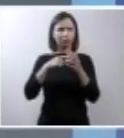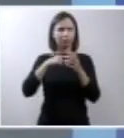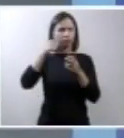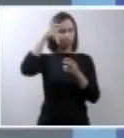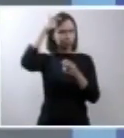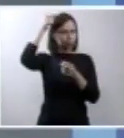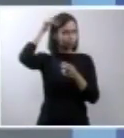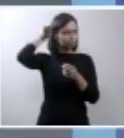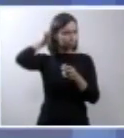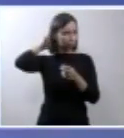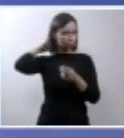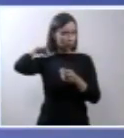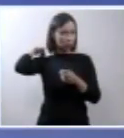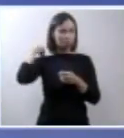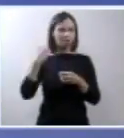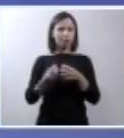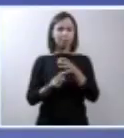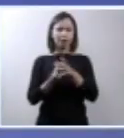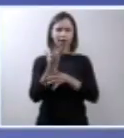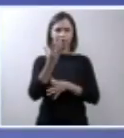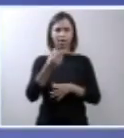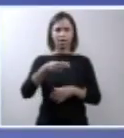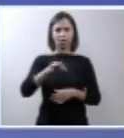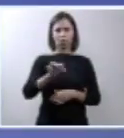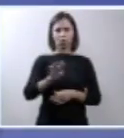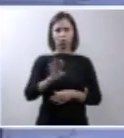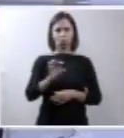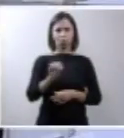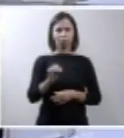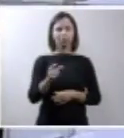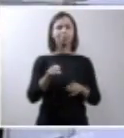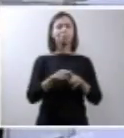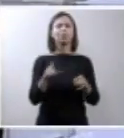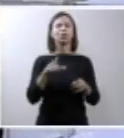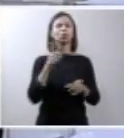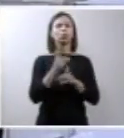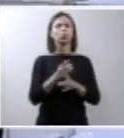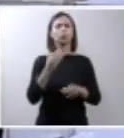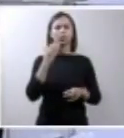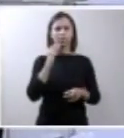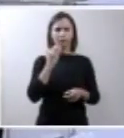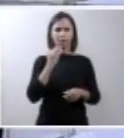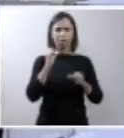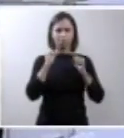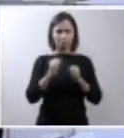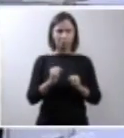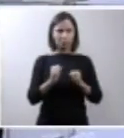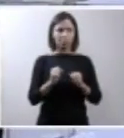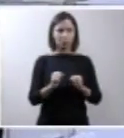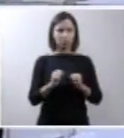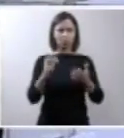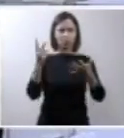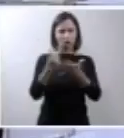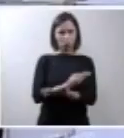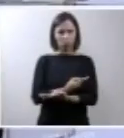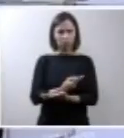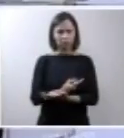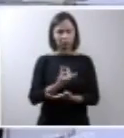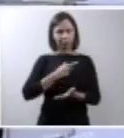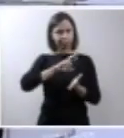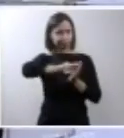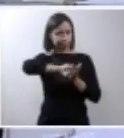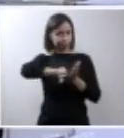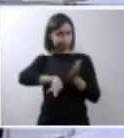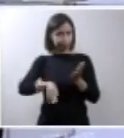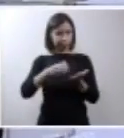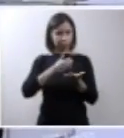fechar para formar o tubo neural. O defeito do tubo neural pode acontecer. esse defeito de fechamento em vários